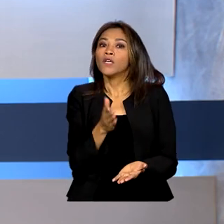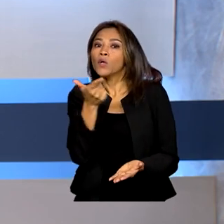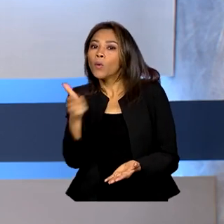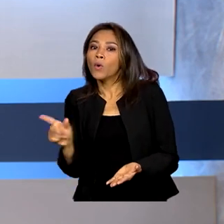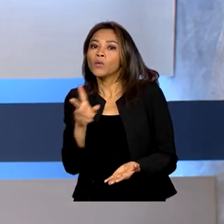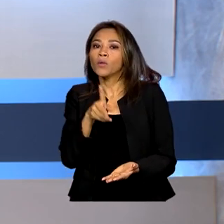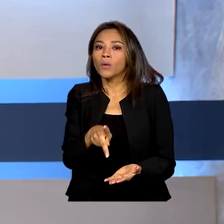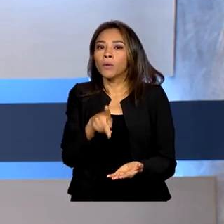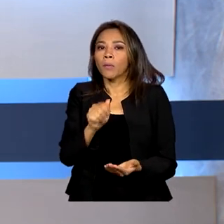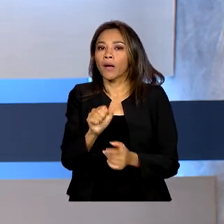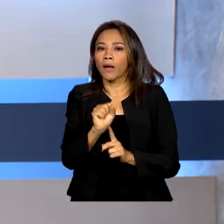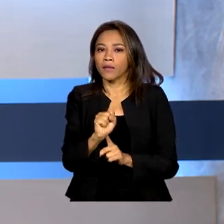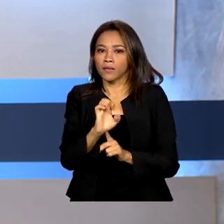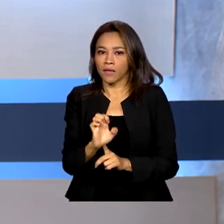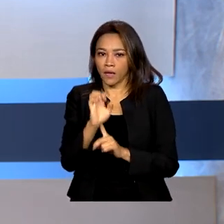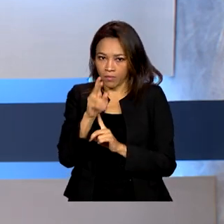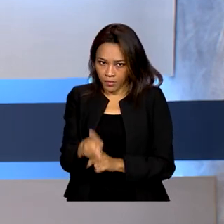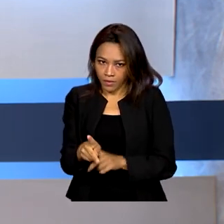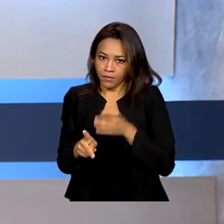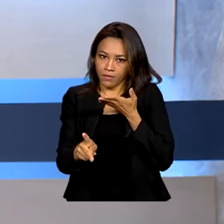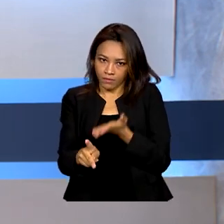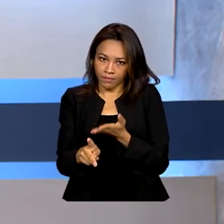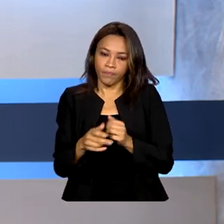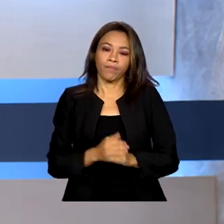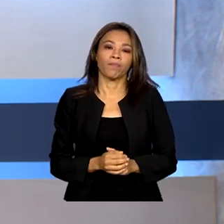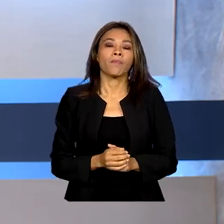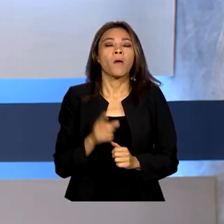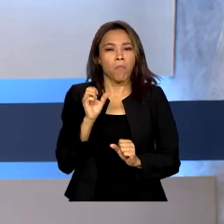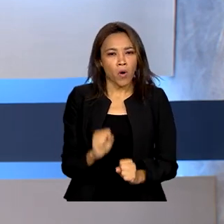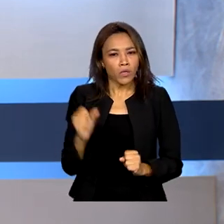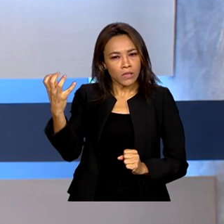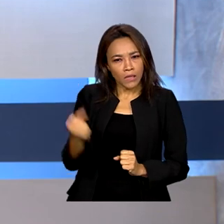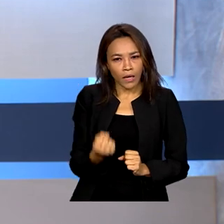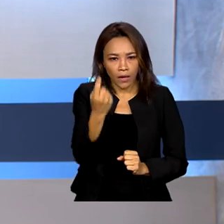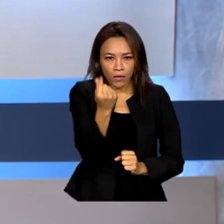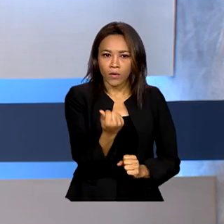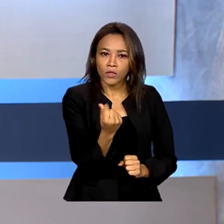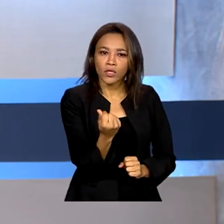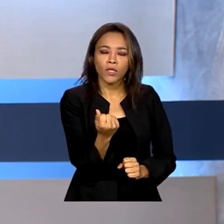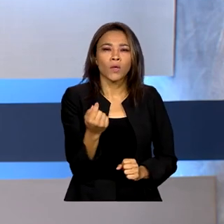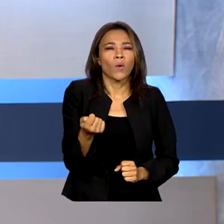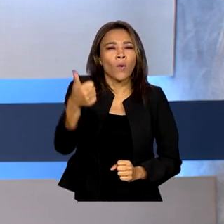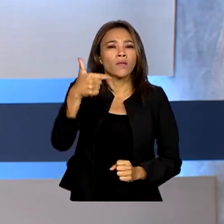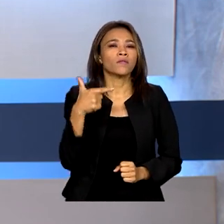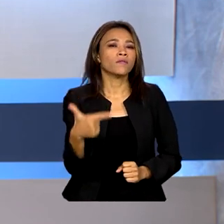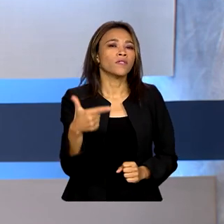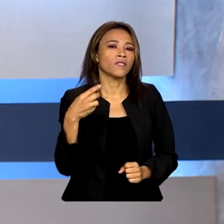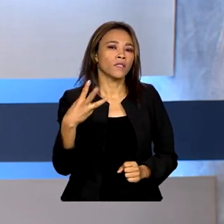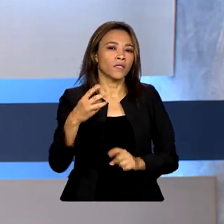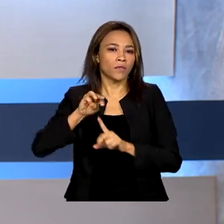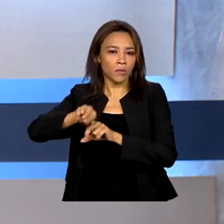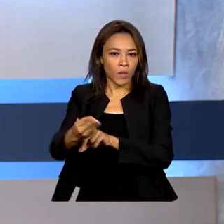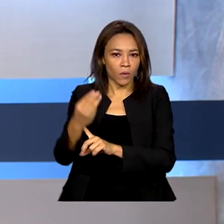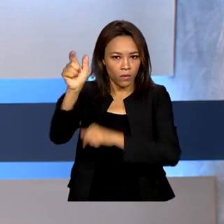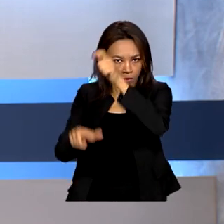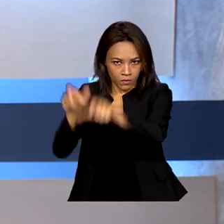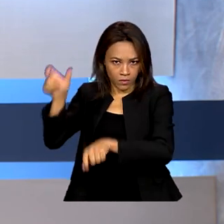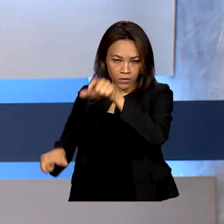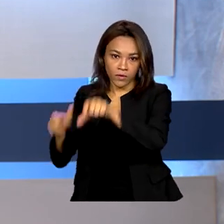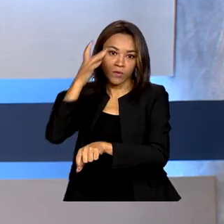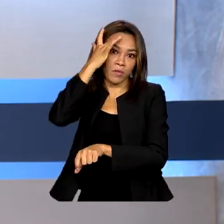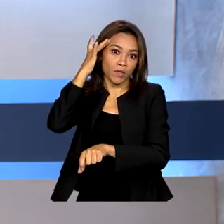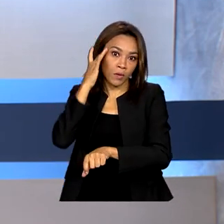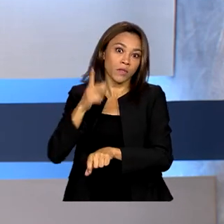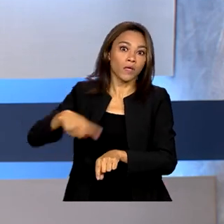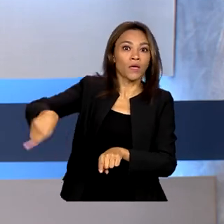Programa de Formação do Patrimônio do Servidor Público. Podem sacar o abono quase 23 milhões de trabalhadores. Os da